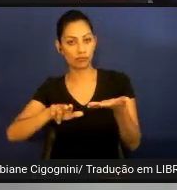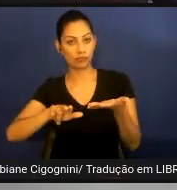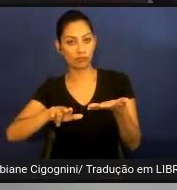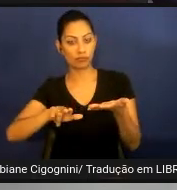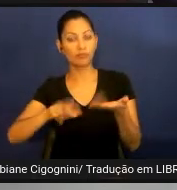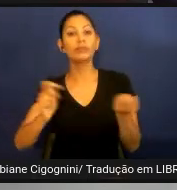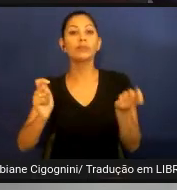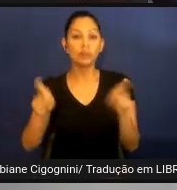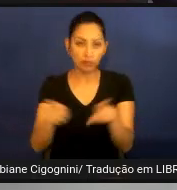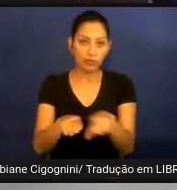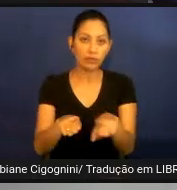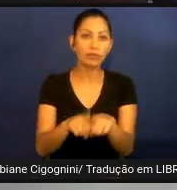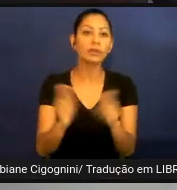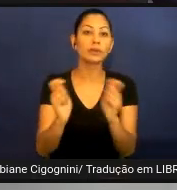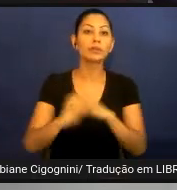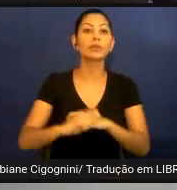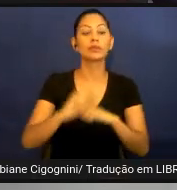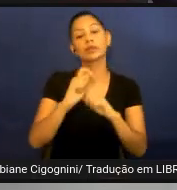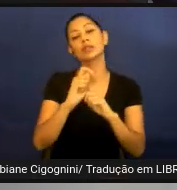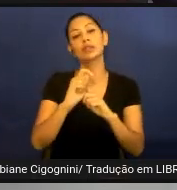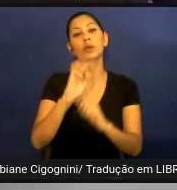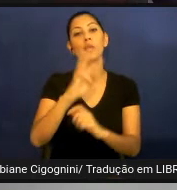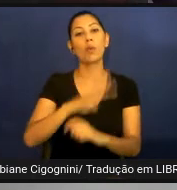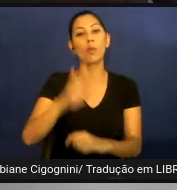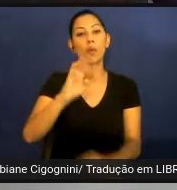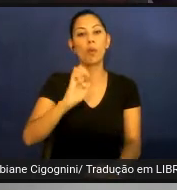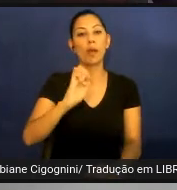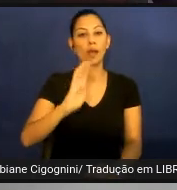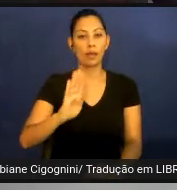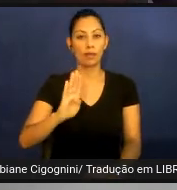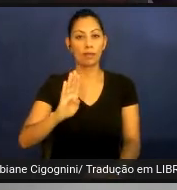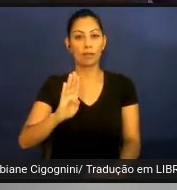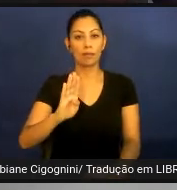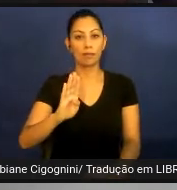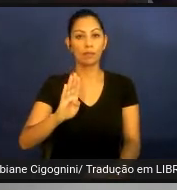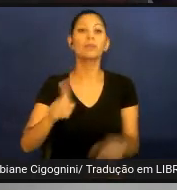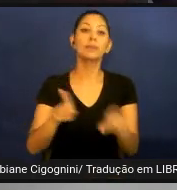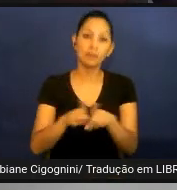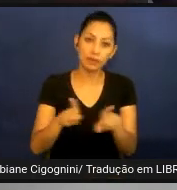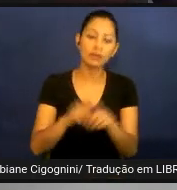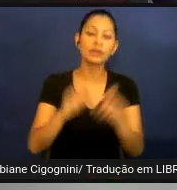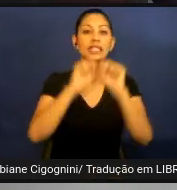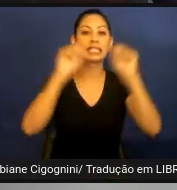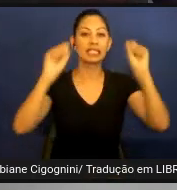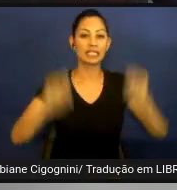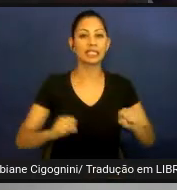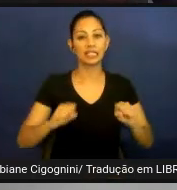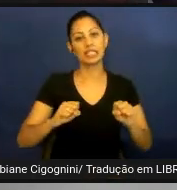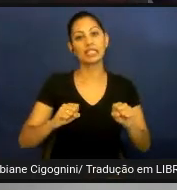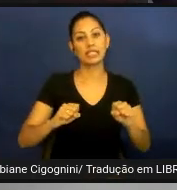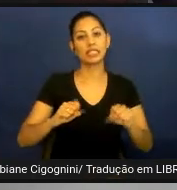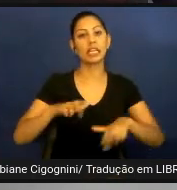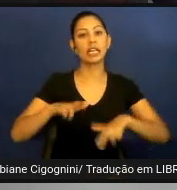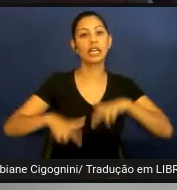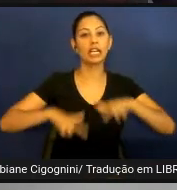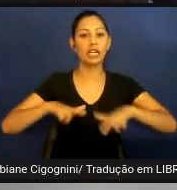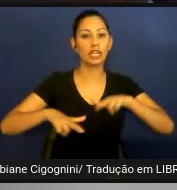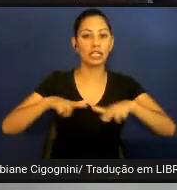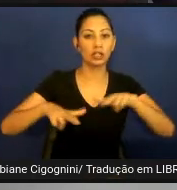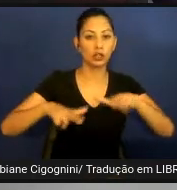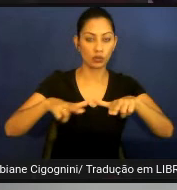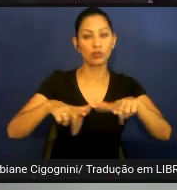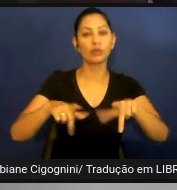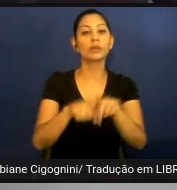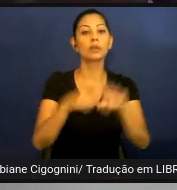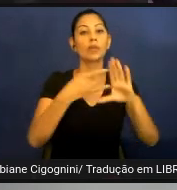está disponível na web, e para desktop, para o sistema operacional Linux e Windows. Entretanto,